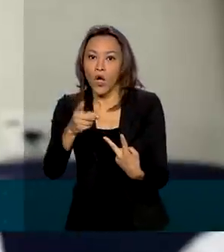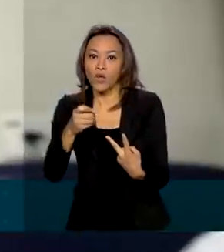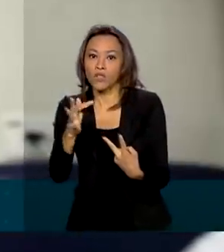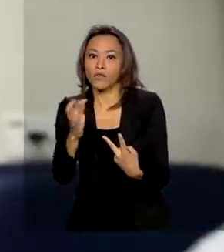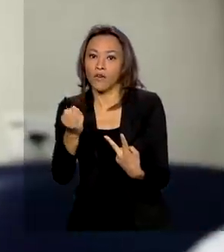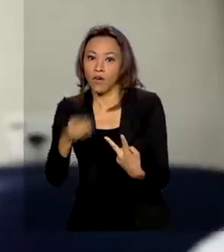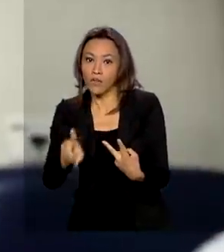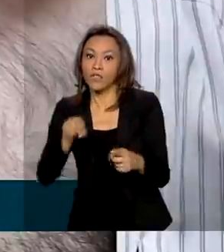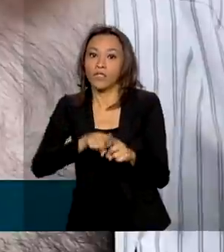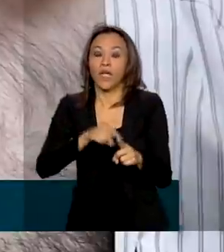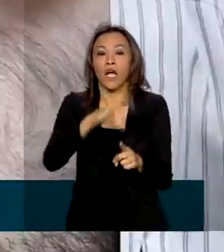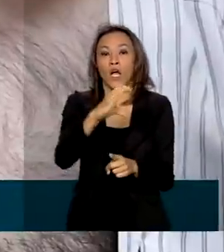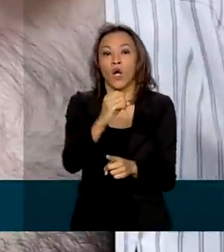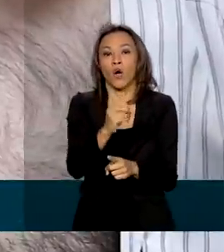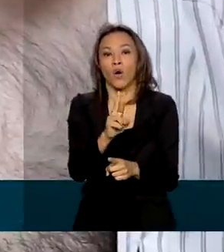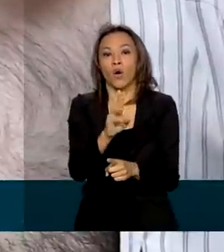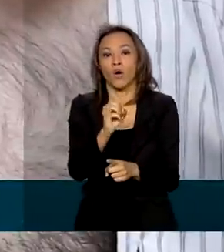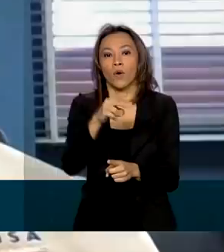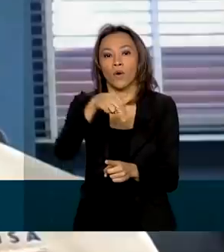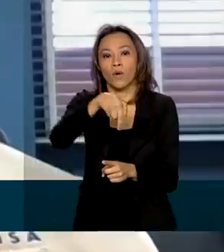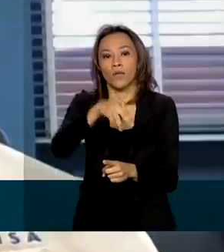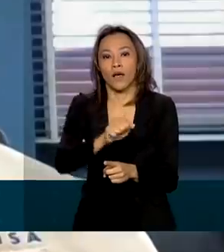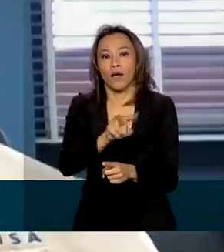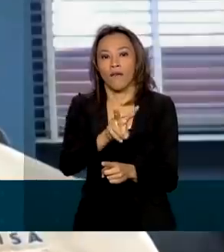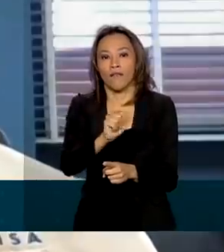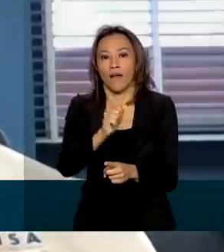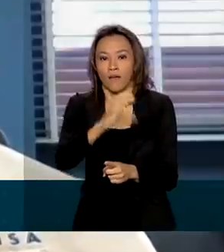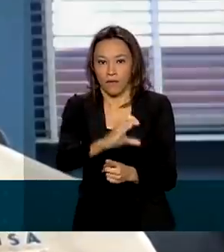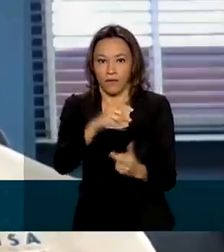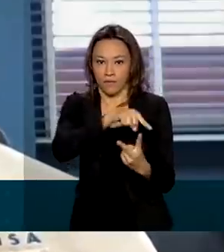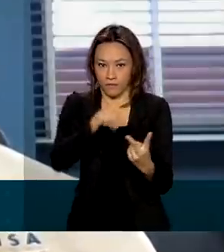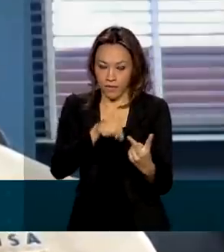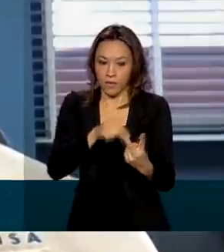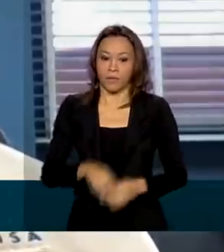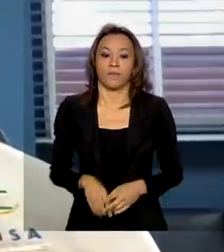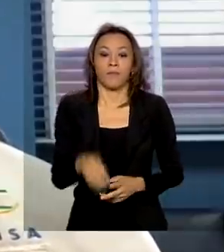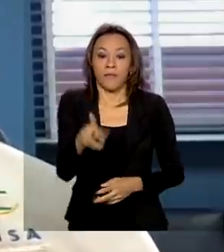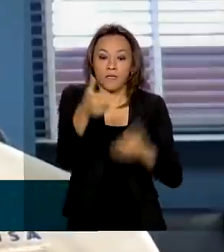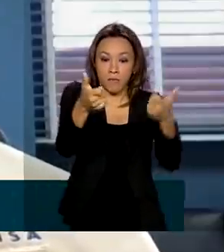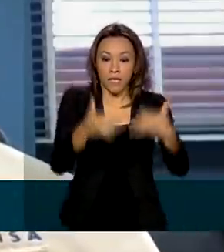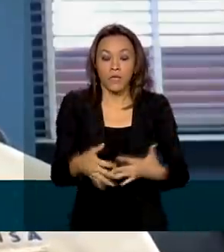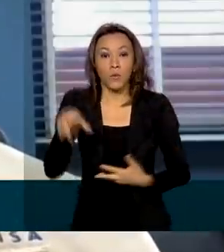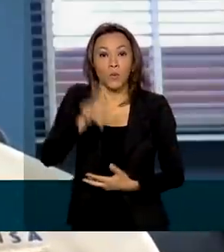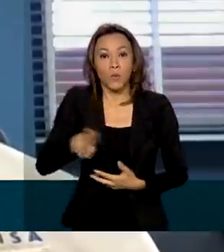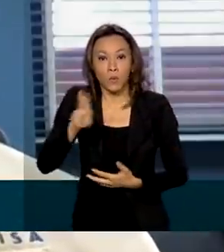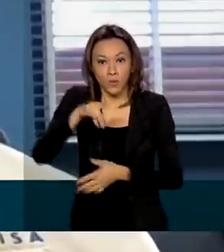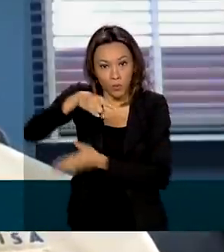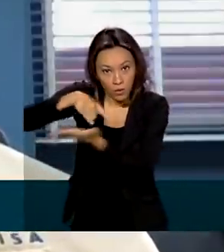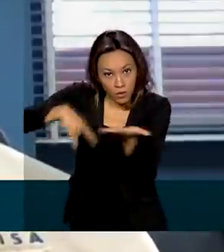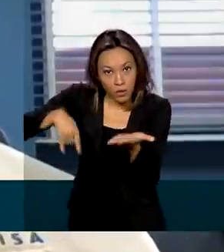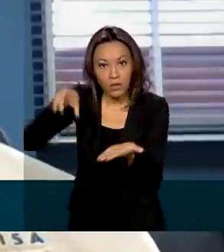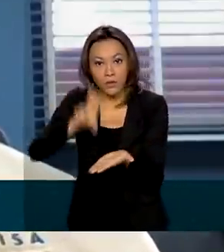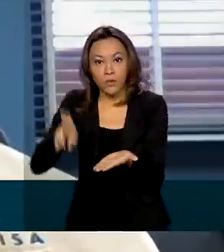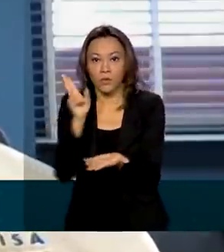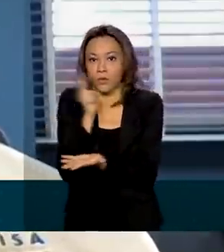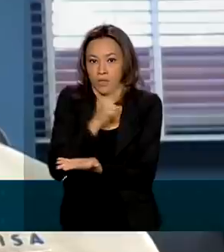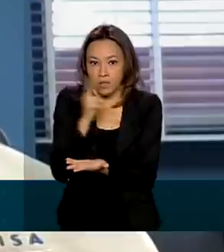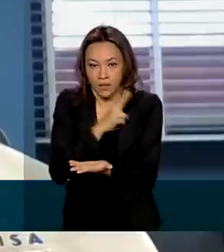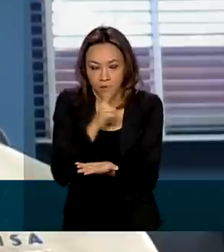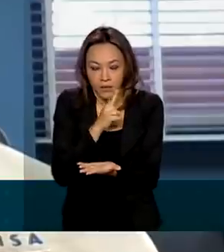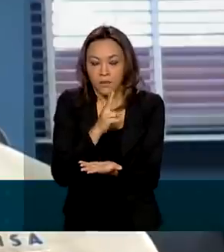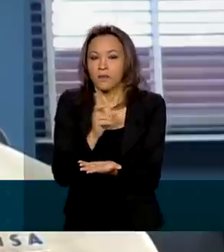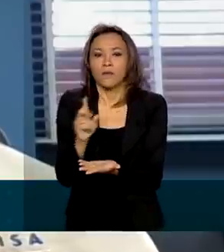A autorização é temporária. O uso emergencial, ele é um uso destinado